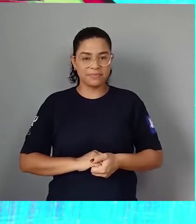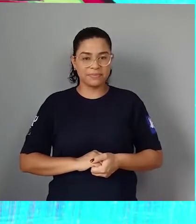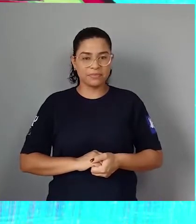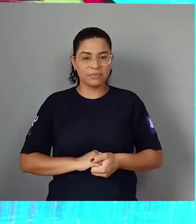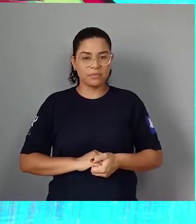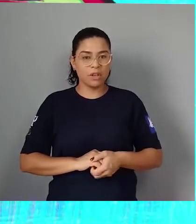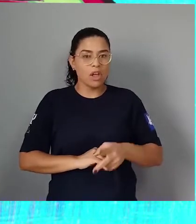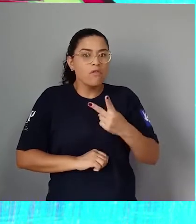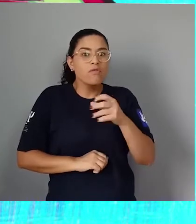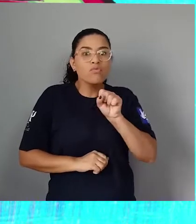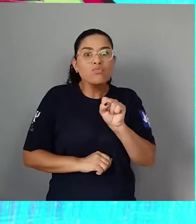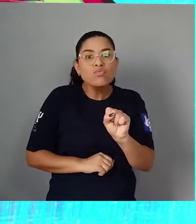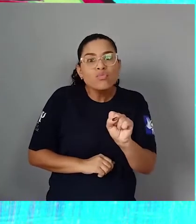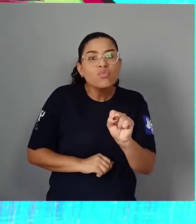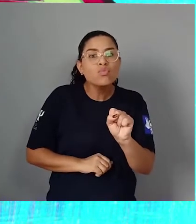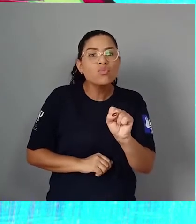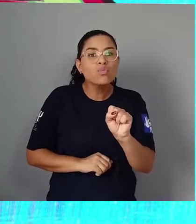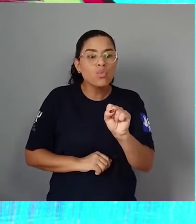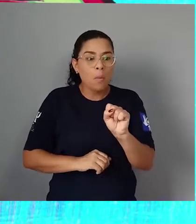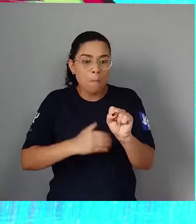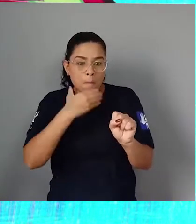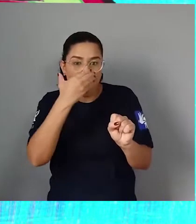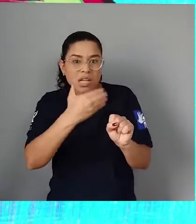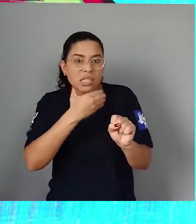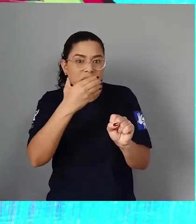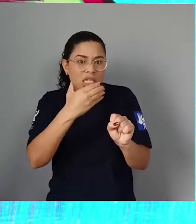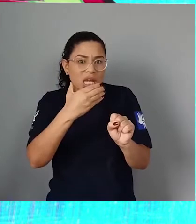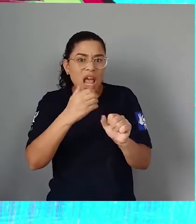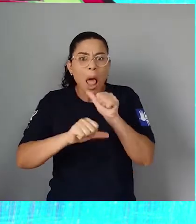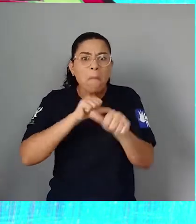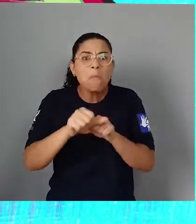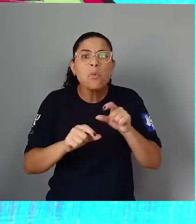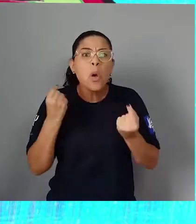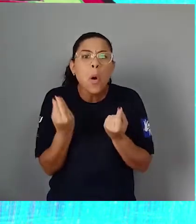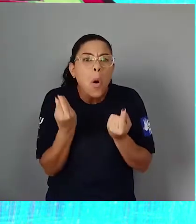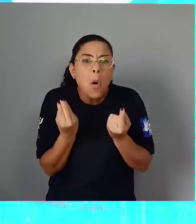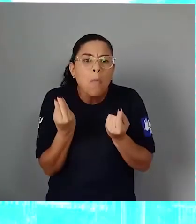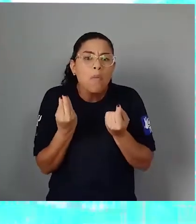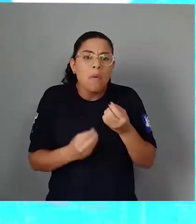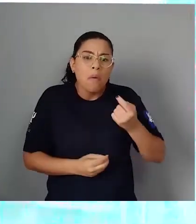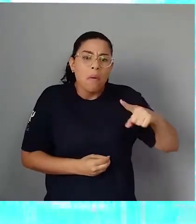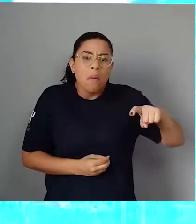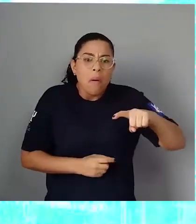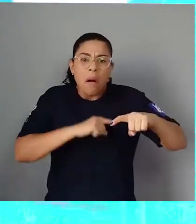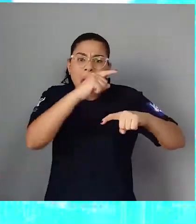28 maçãs depois e ela vira um casulo? Tem como piorar?